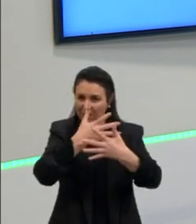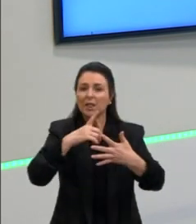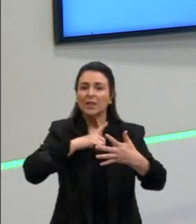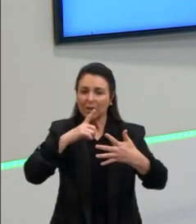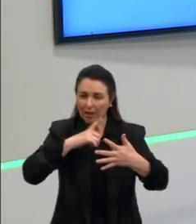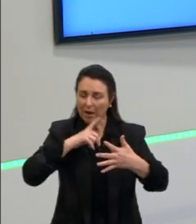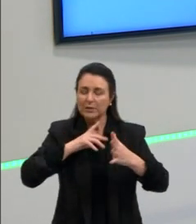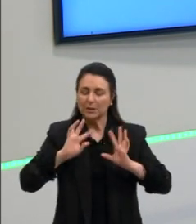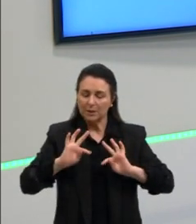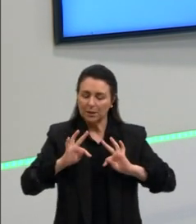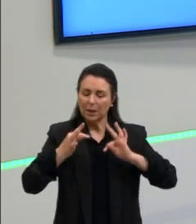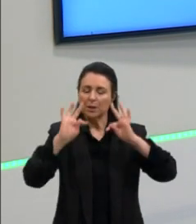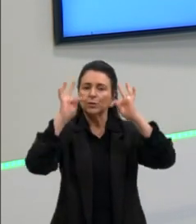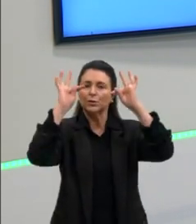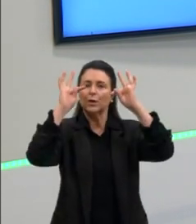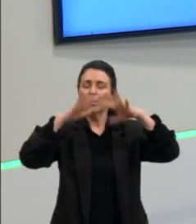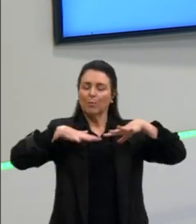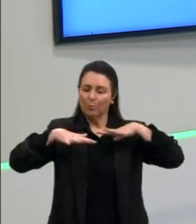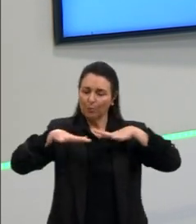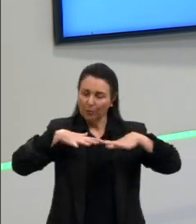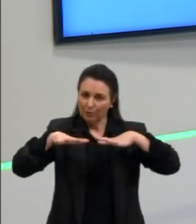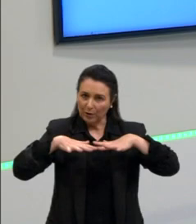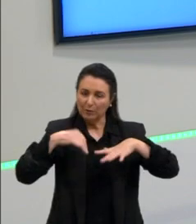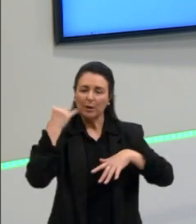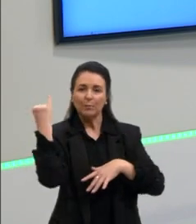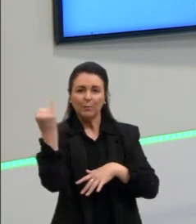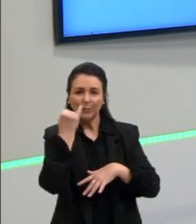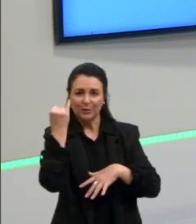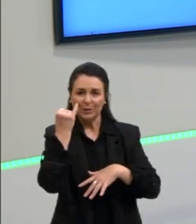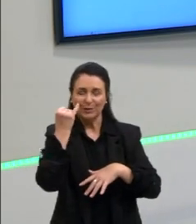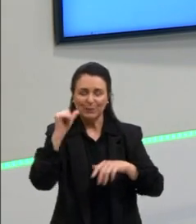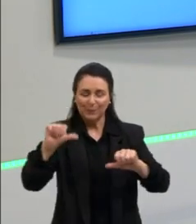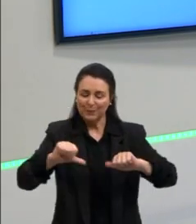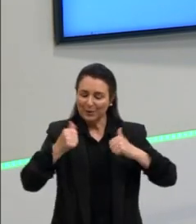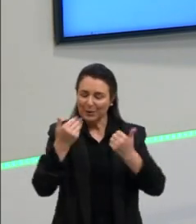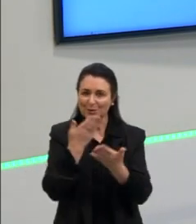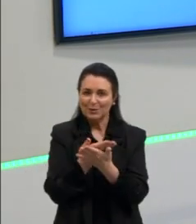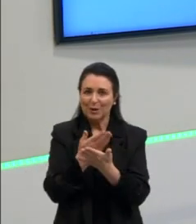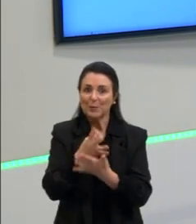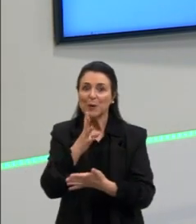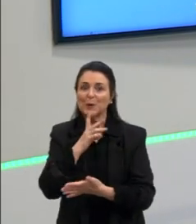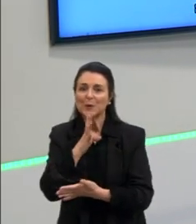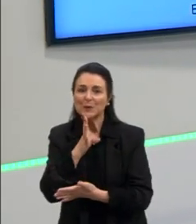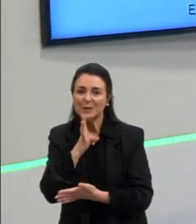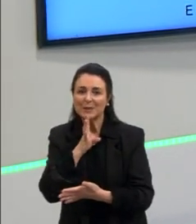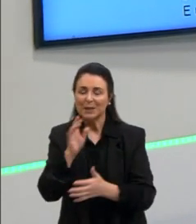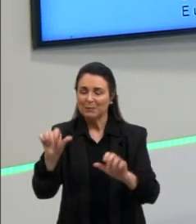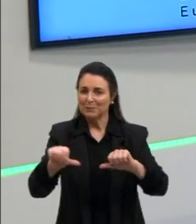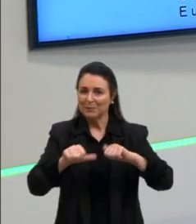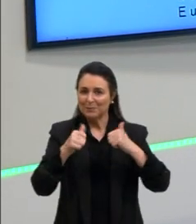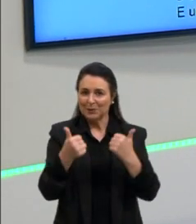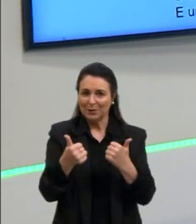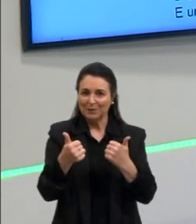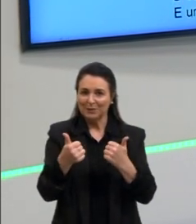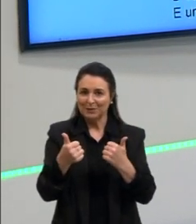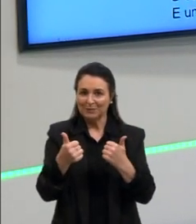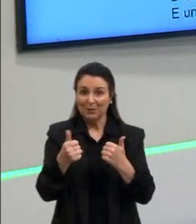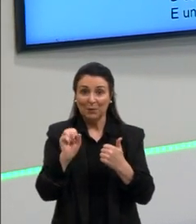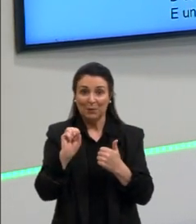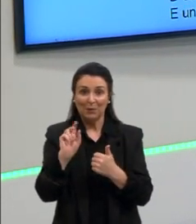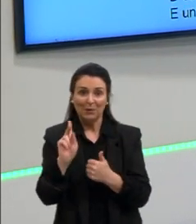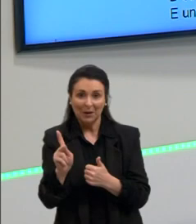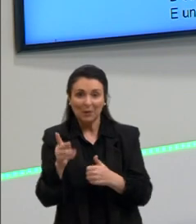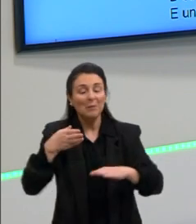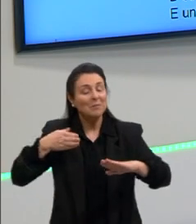tecnológicas muito importantes, que a gente precisa estudar um pouquinho melhor esse período para conhecer esses avanços. Valeu, pessoal,